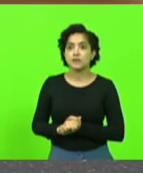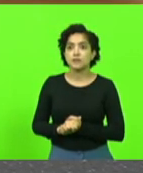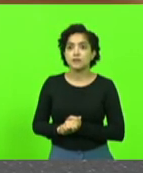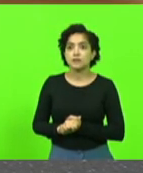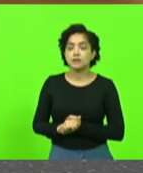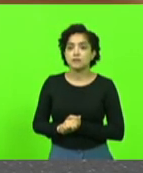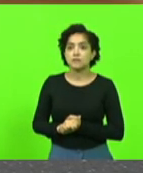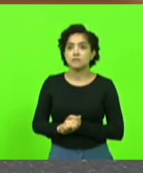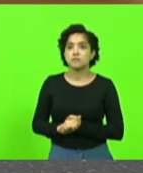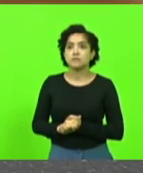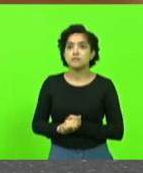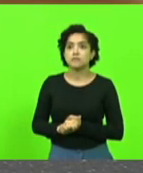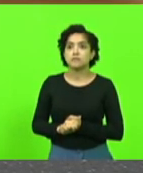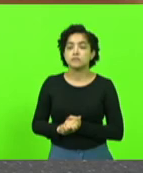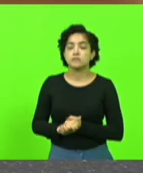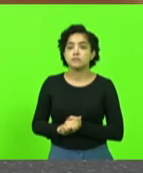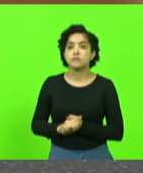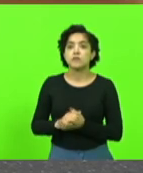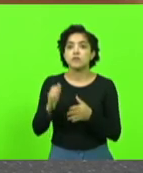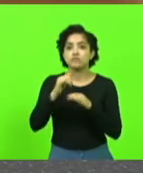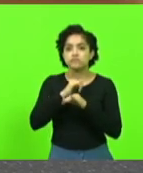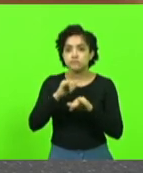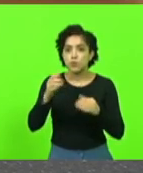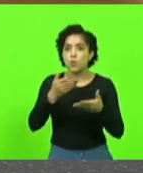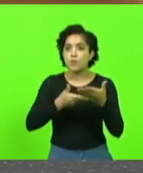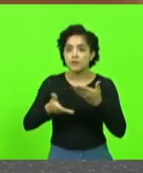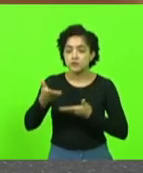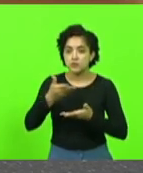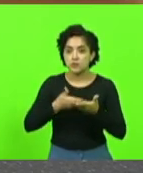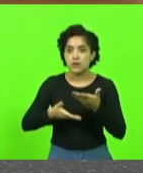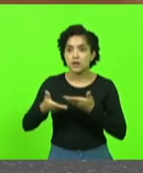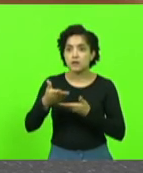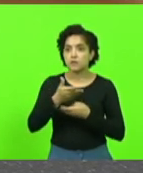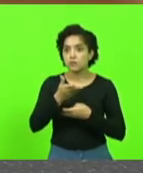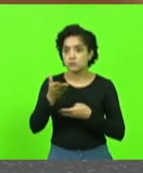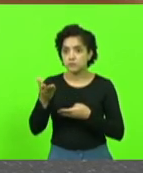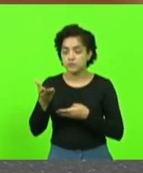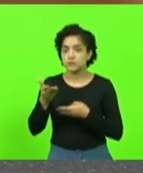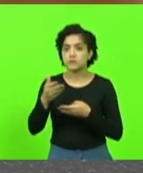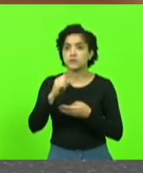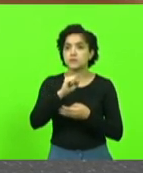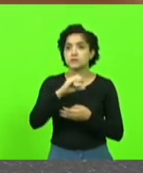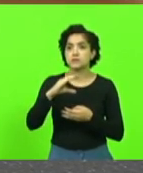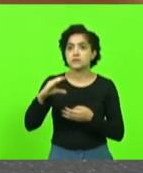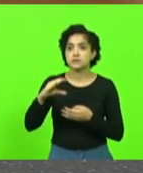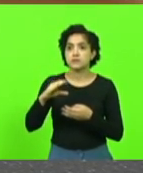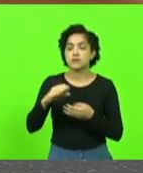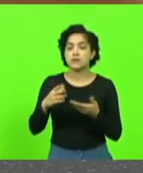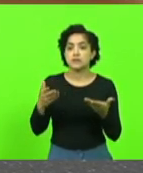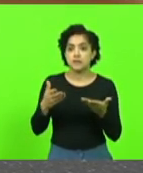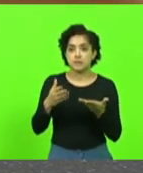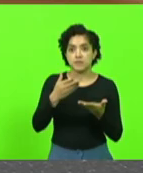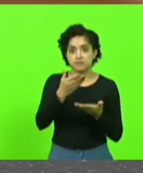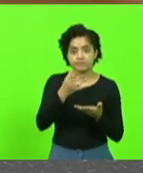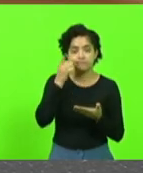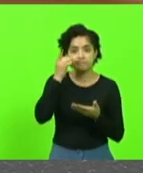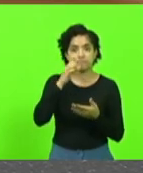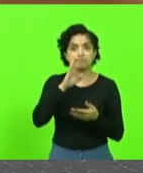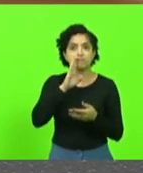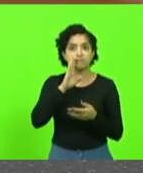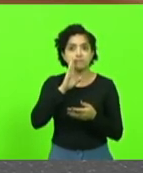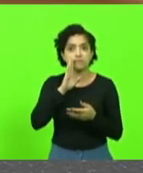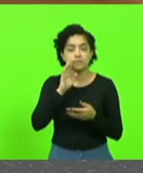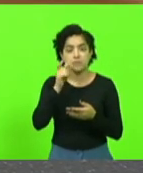Dividi com Santa Catarina, deputado Berlanda, Vossa Excelência, que acompanhou também o roteiro